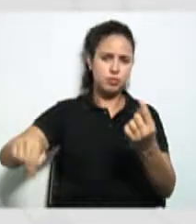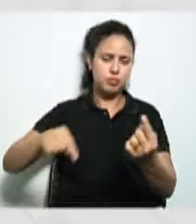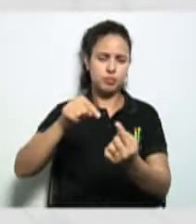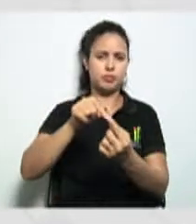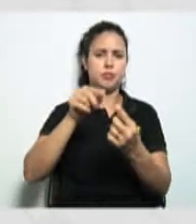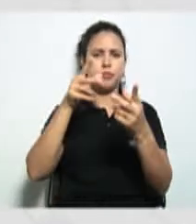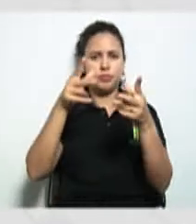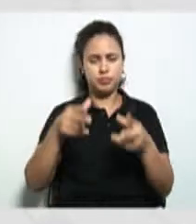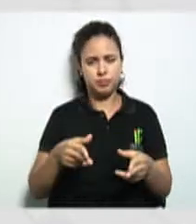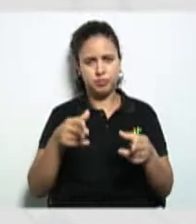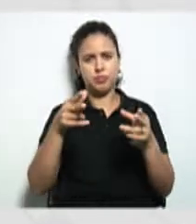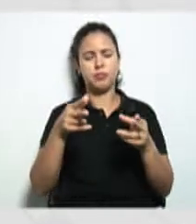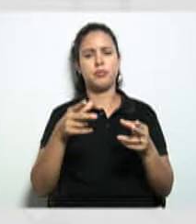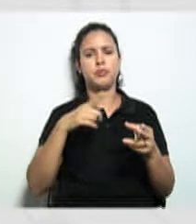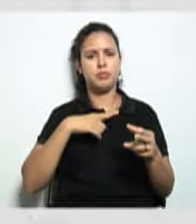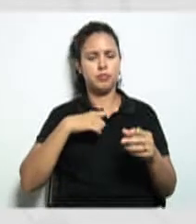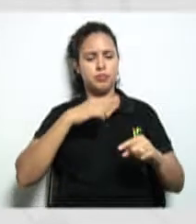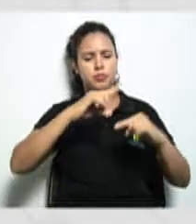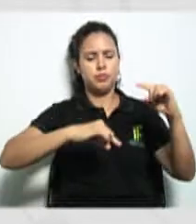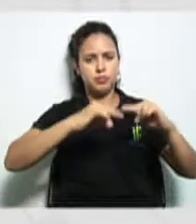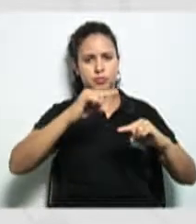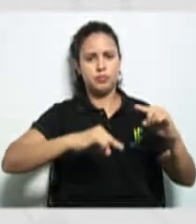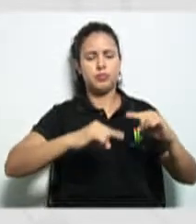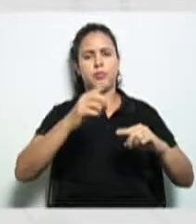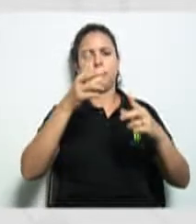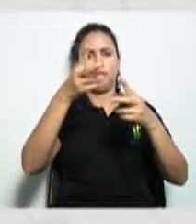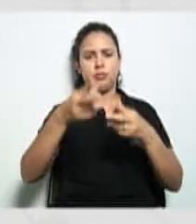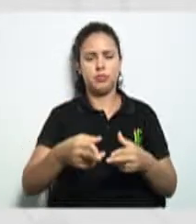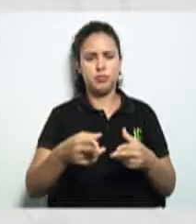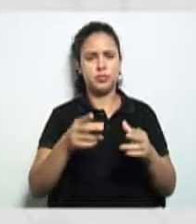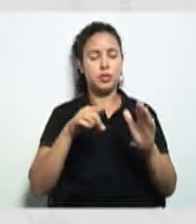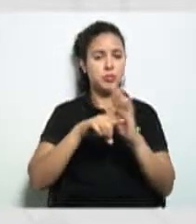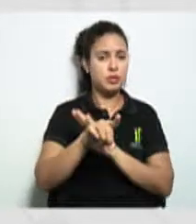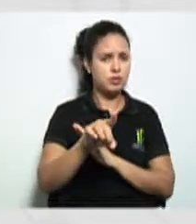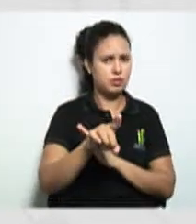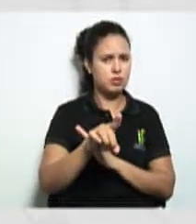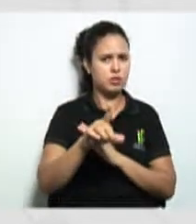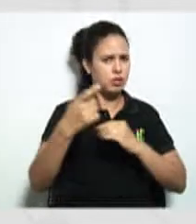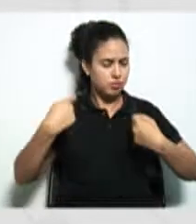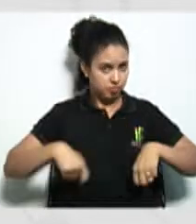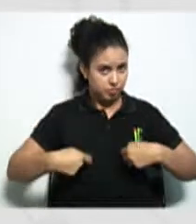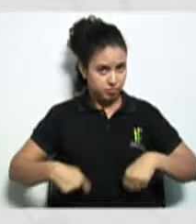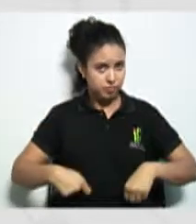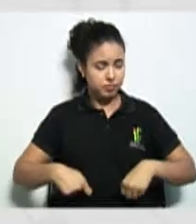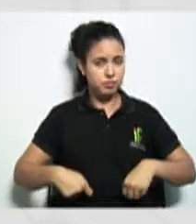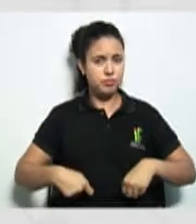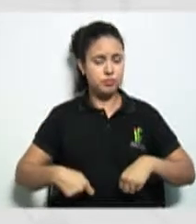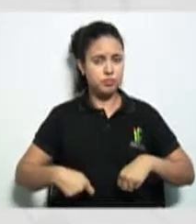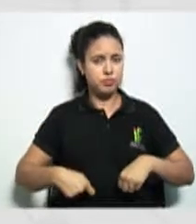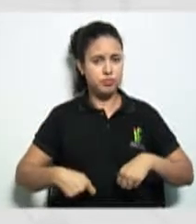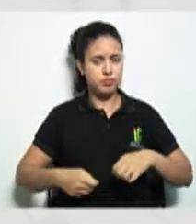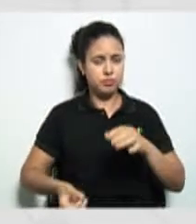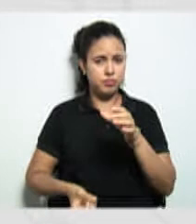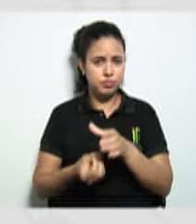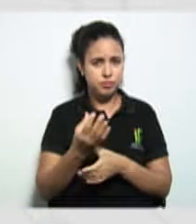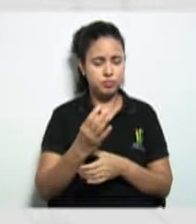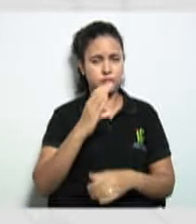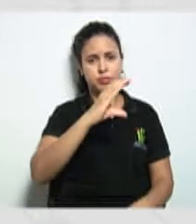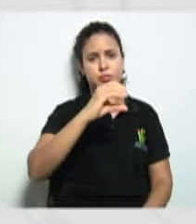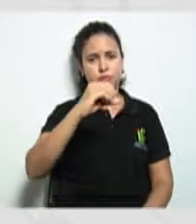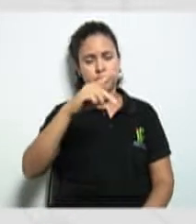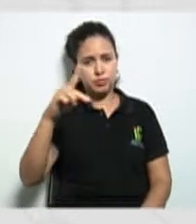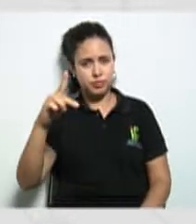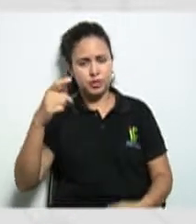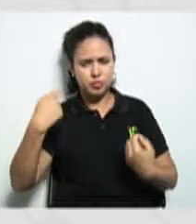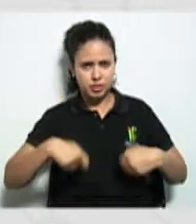que têm esse mesmo produto. Então, nesse momento, aí se a pergunta, é necessário constituir essa cooperativa? Precisa ter uma